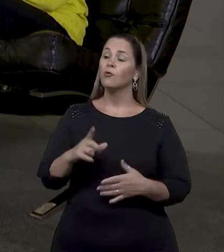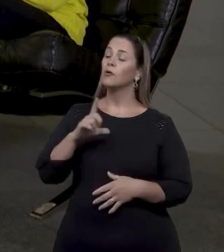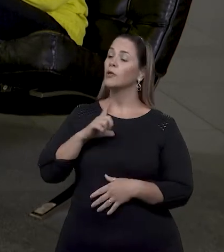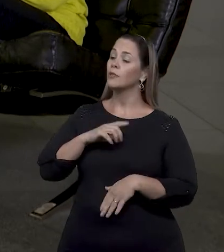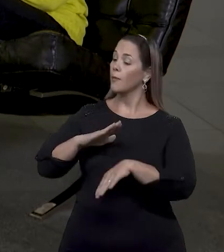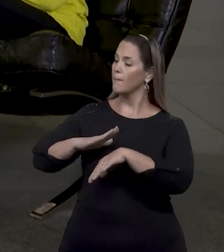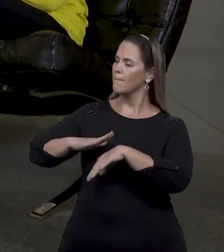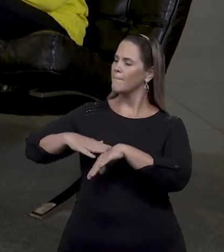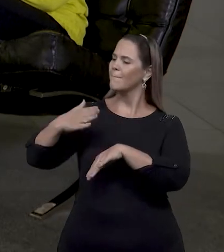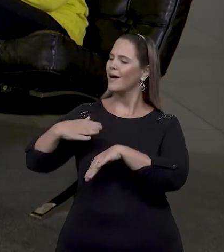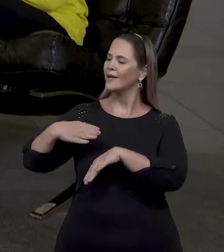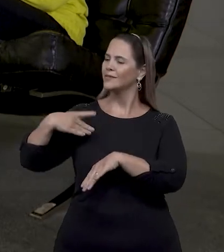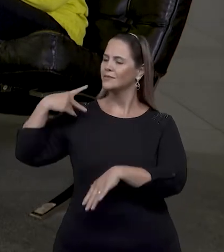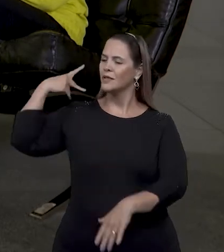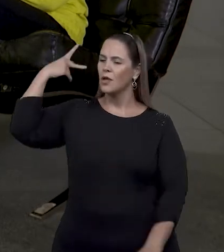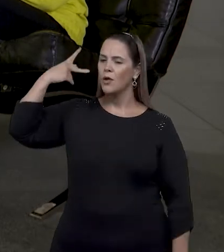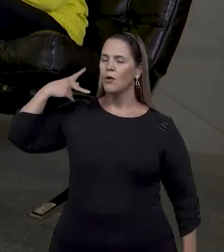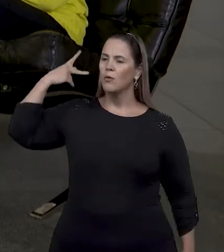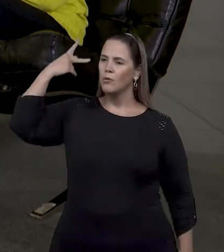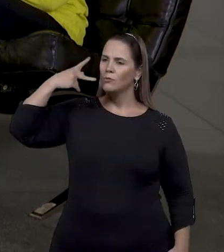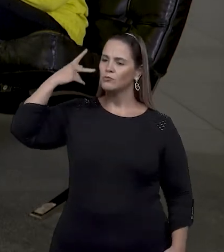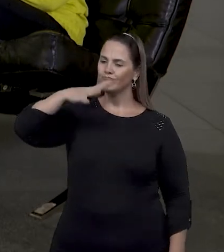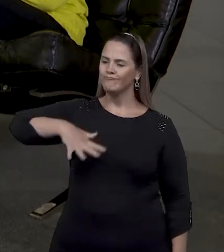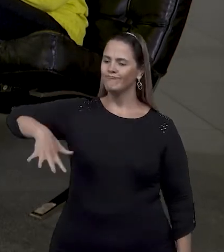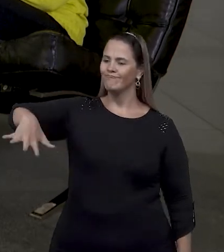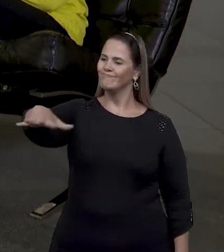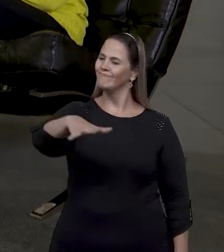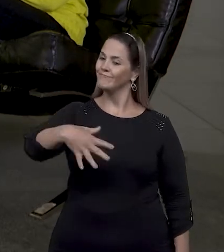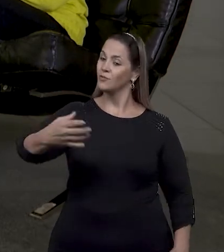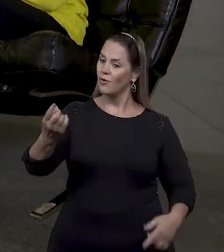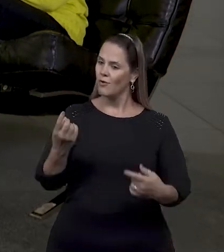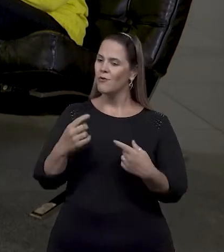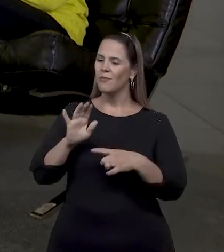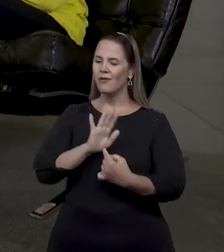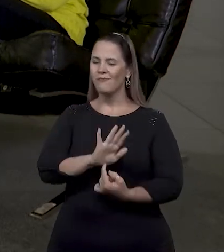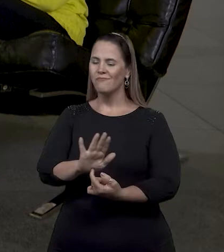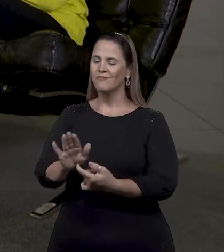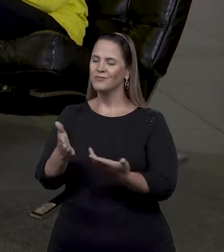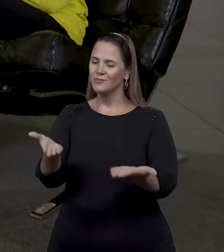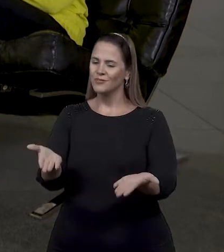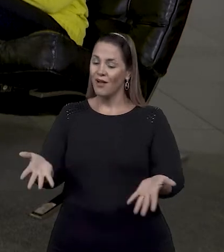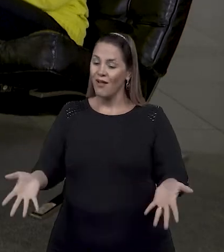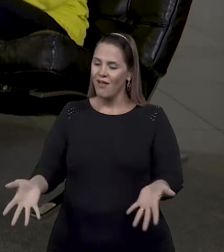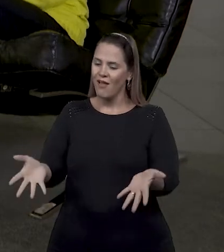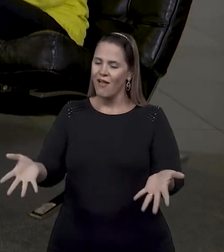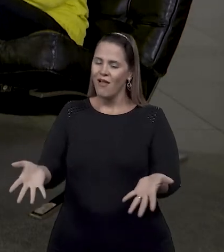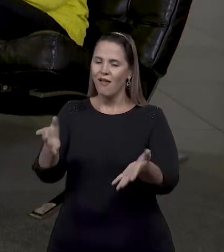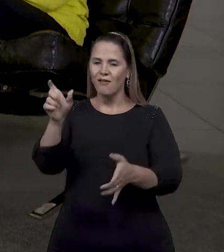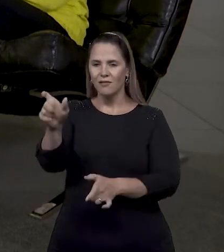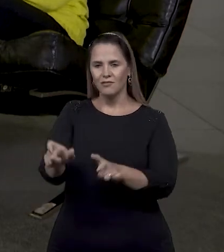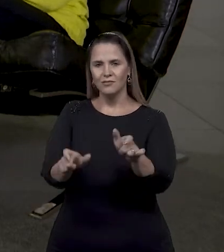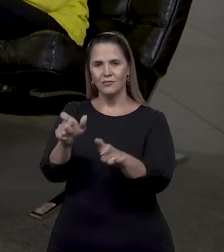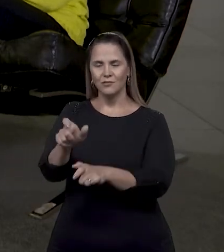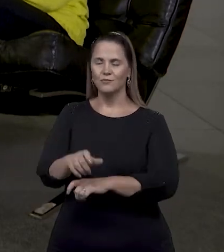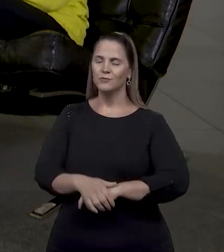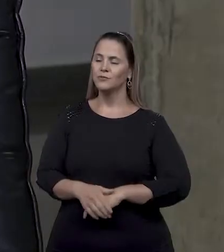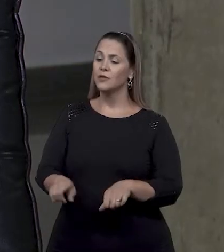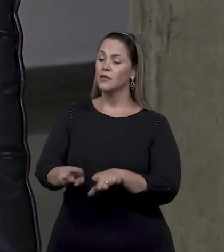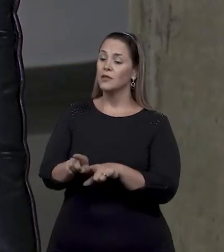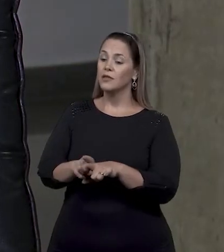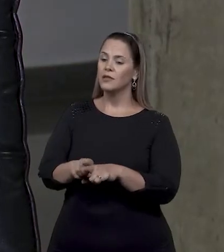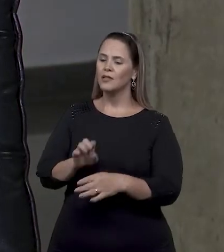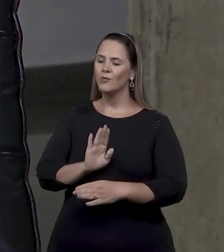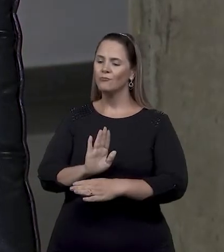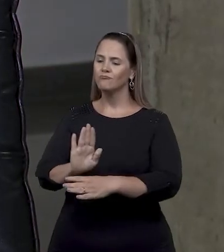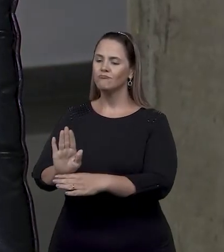Que haja mais políticas públicas voltadas para esse público e que